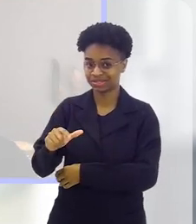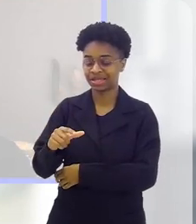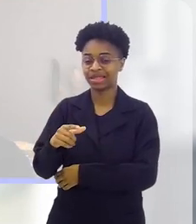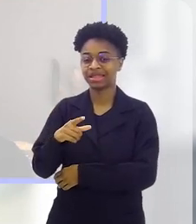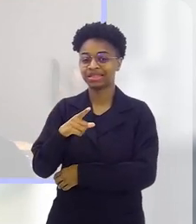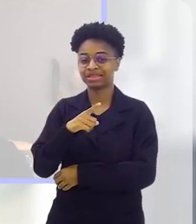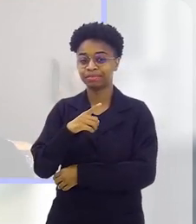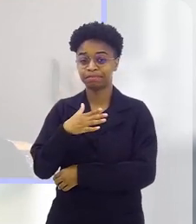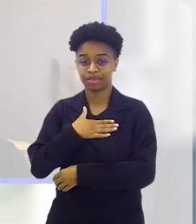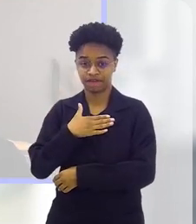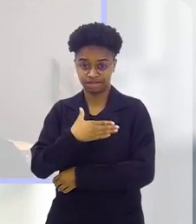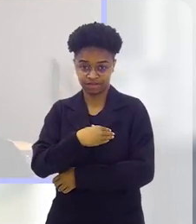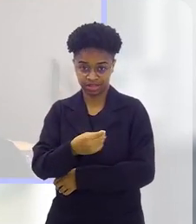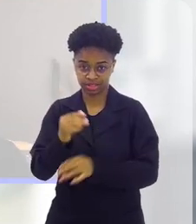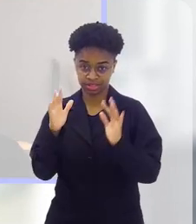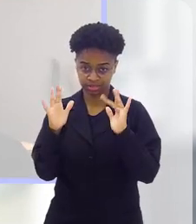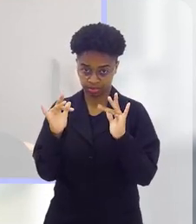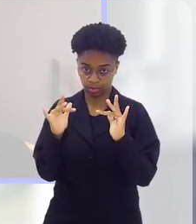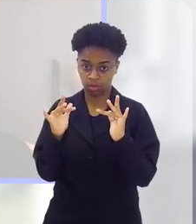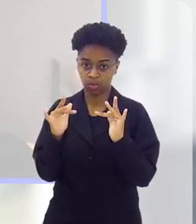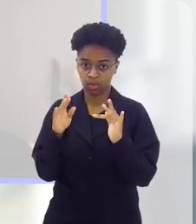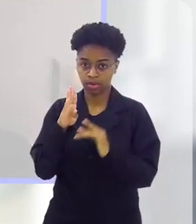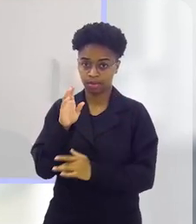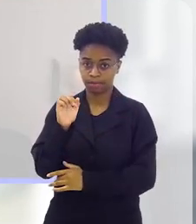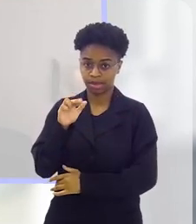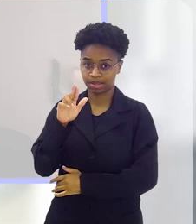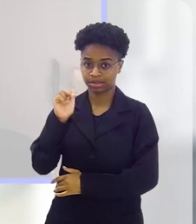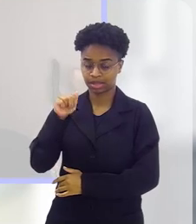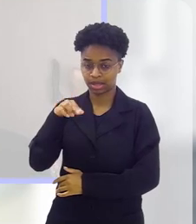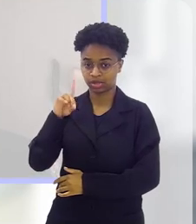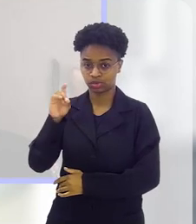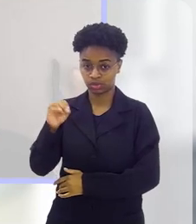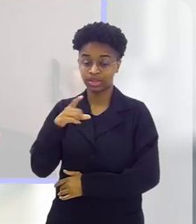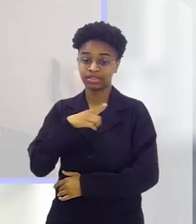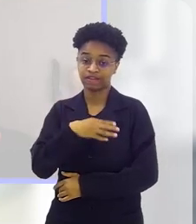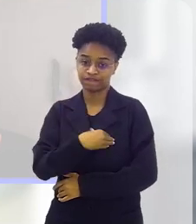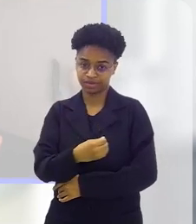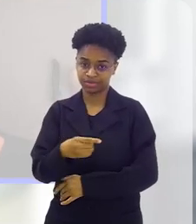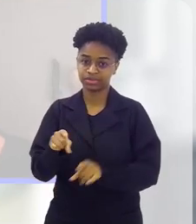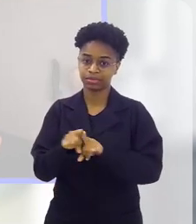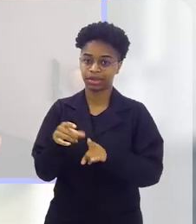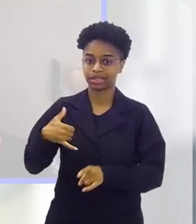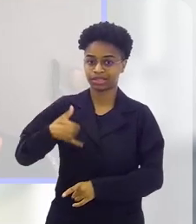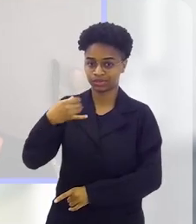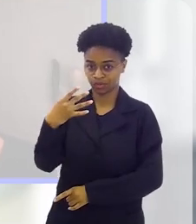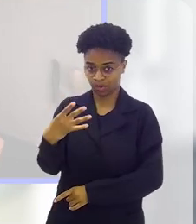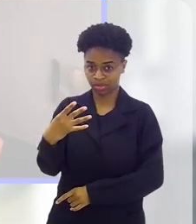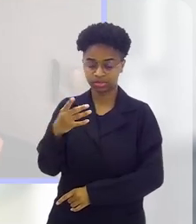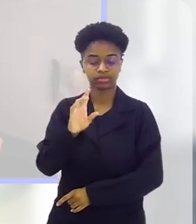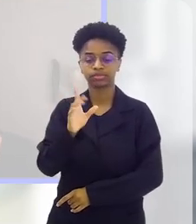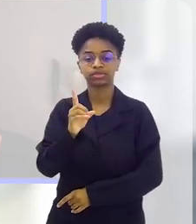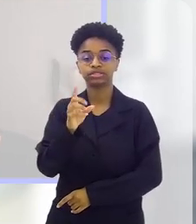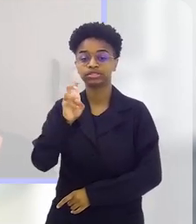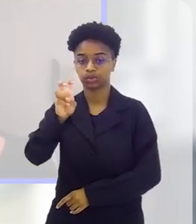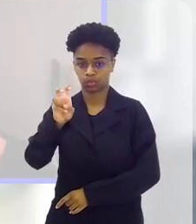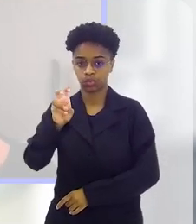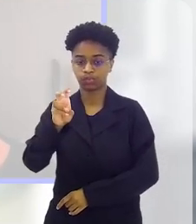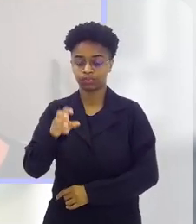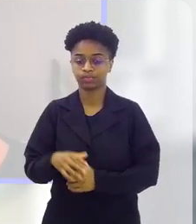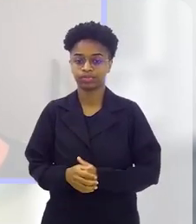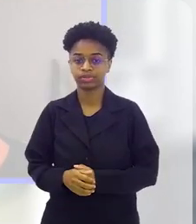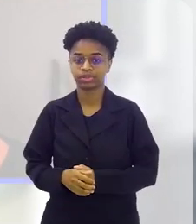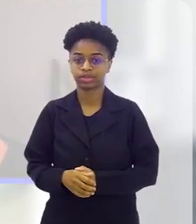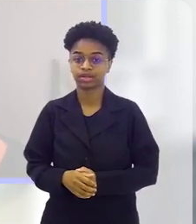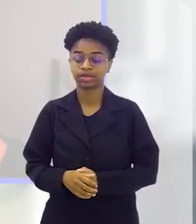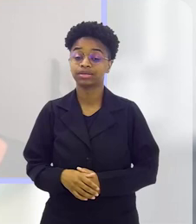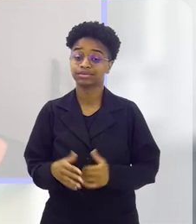eu ganhei a minha filha namora, o Bernardo, que tem um filhinho de quatro anos, de cinco anos.